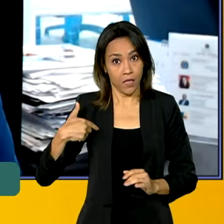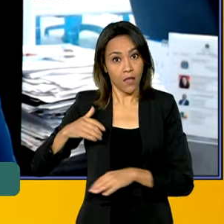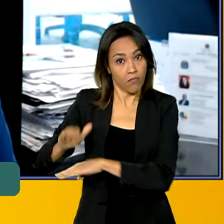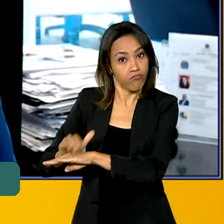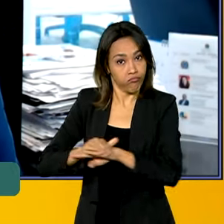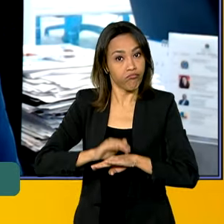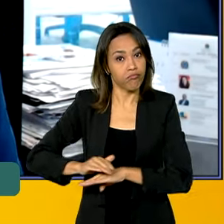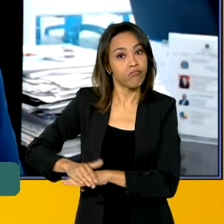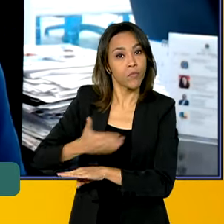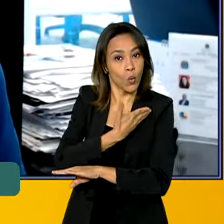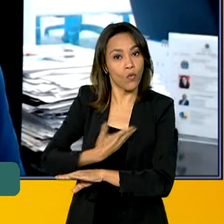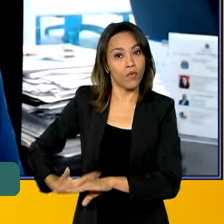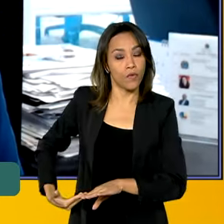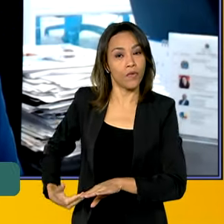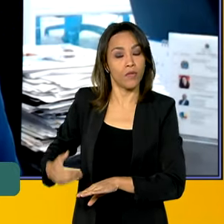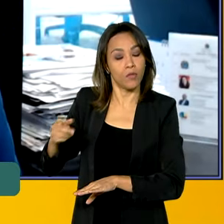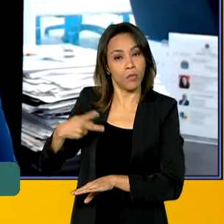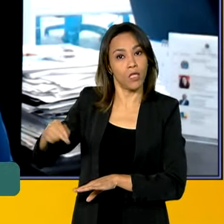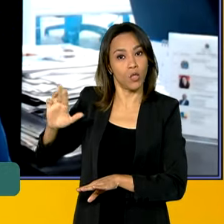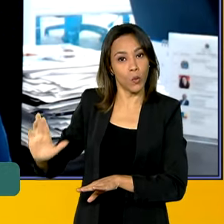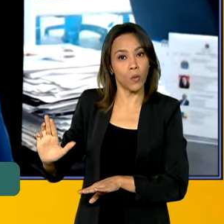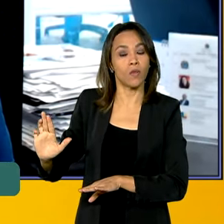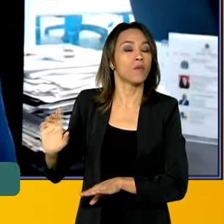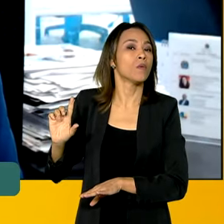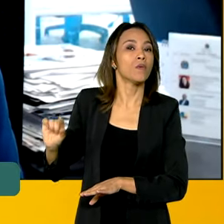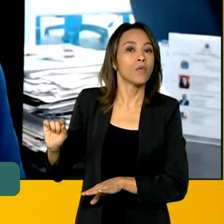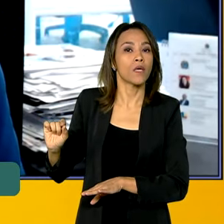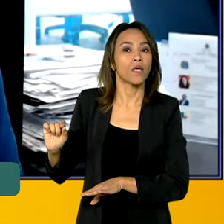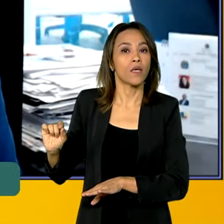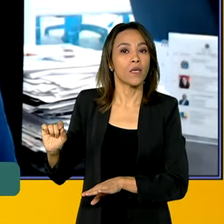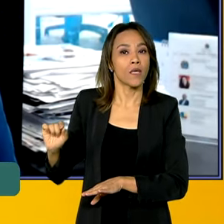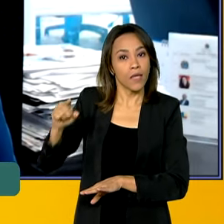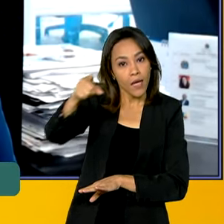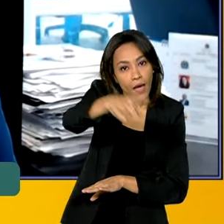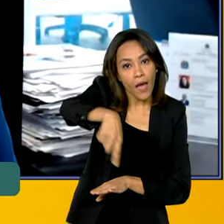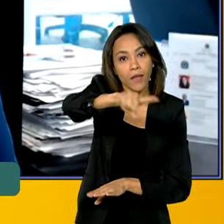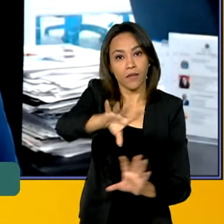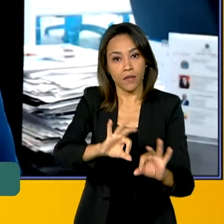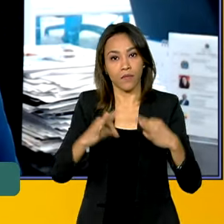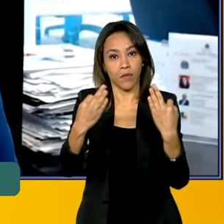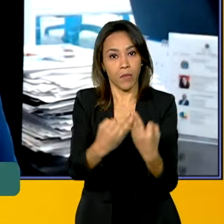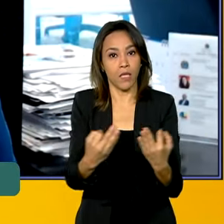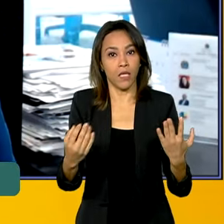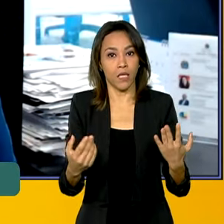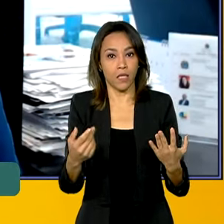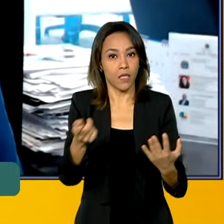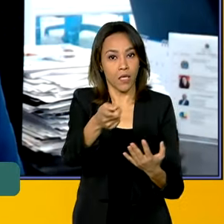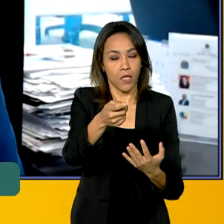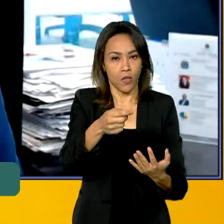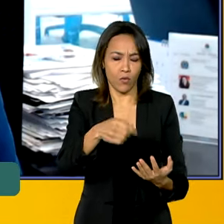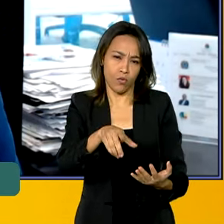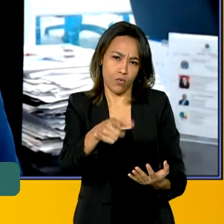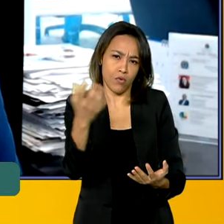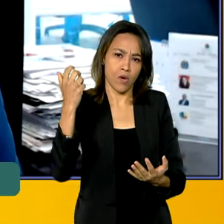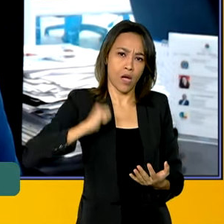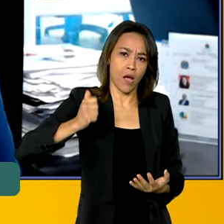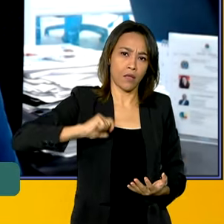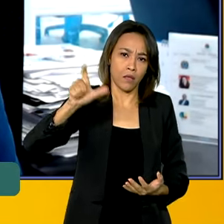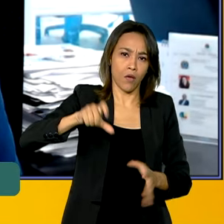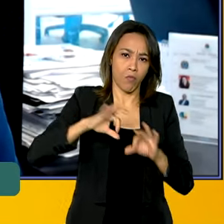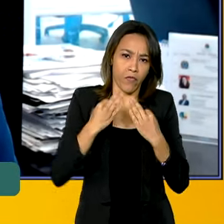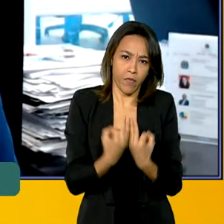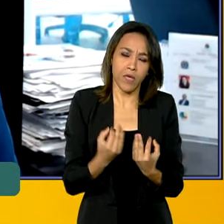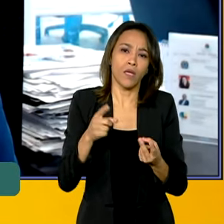Lula, que é isentar as famílias do Bolsa Família e do